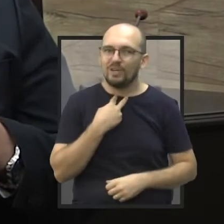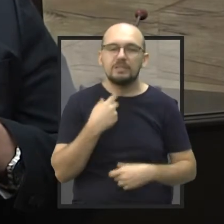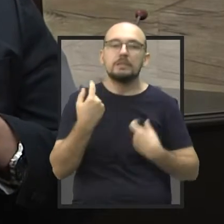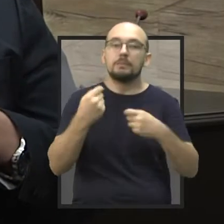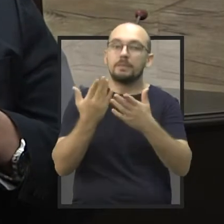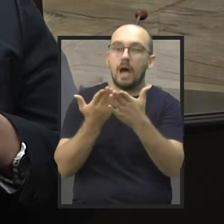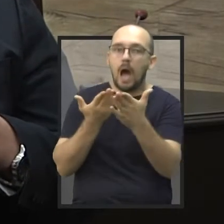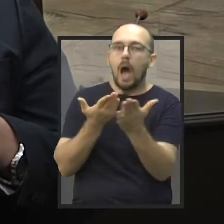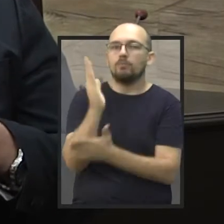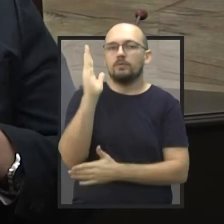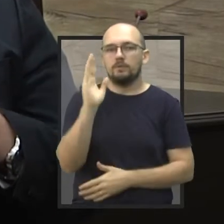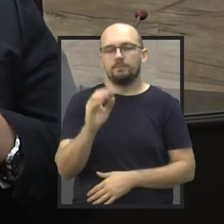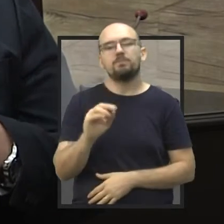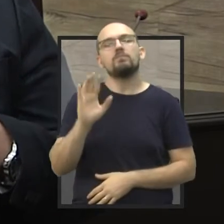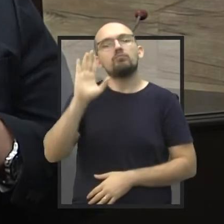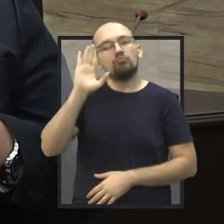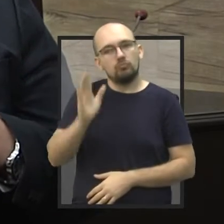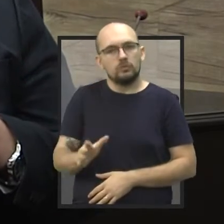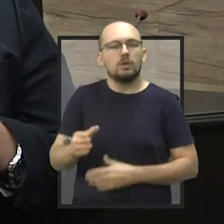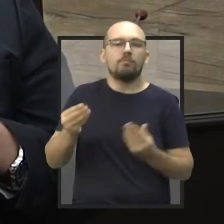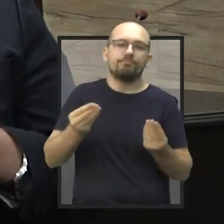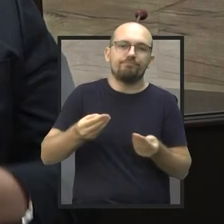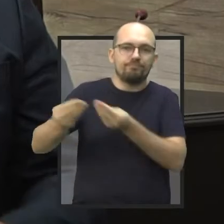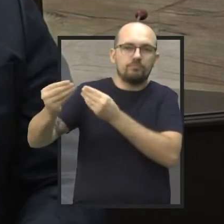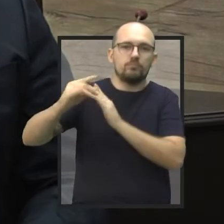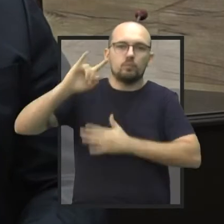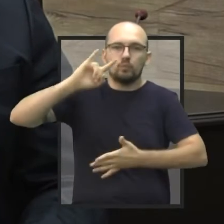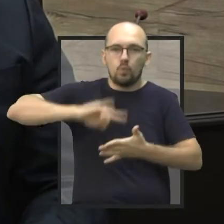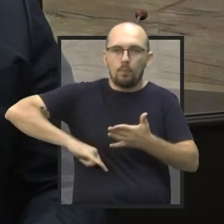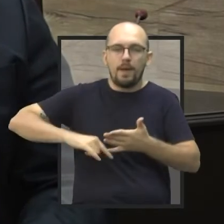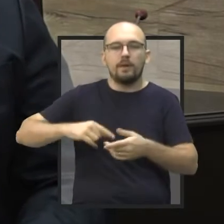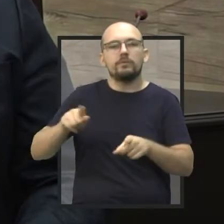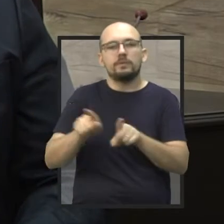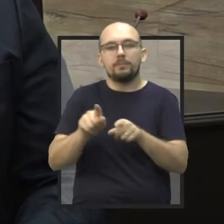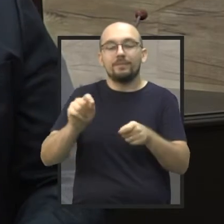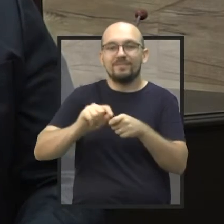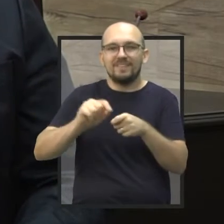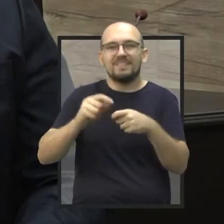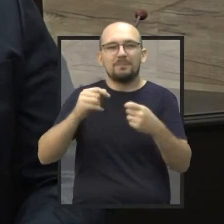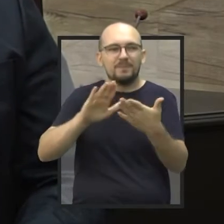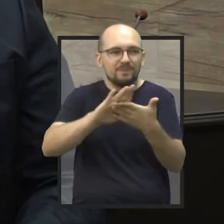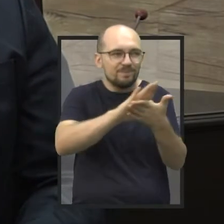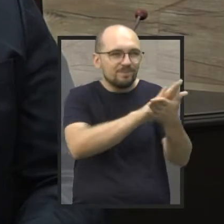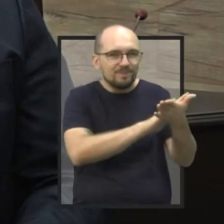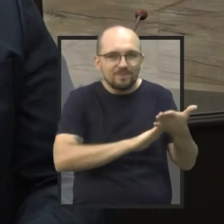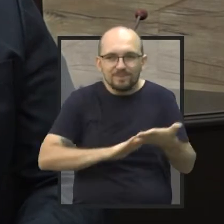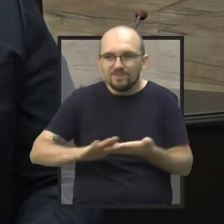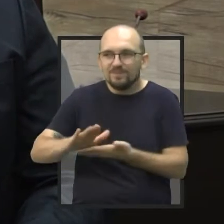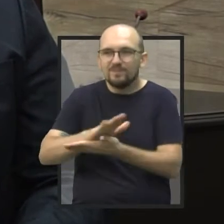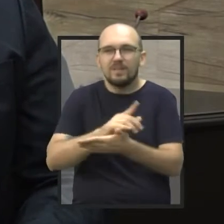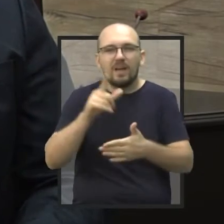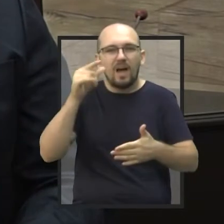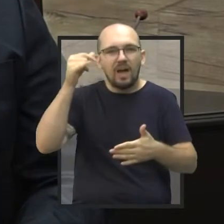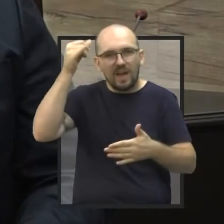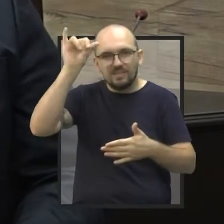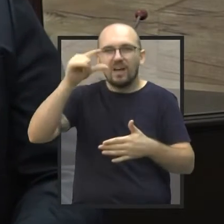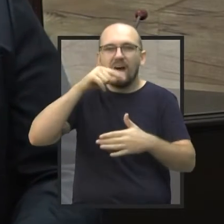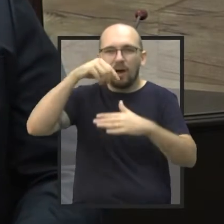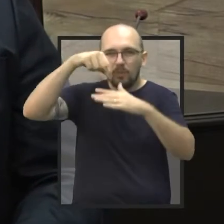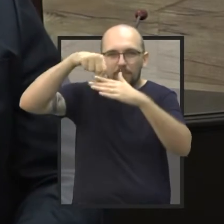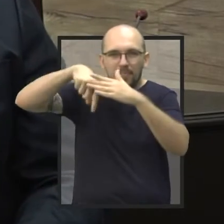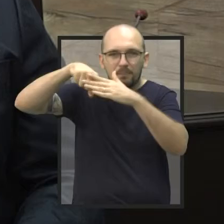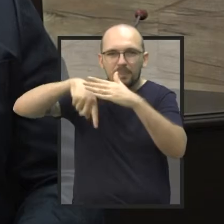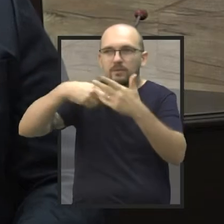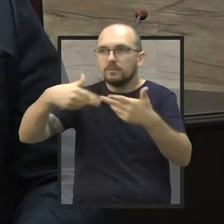encaminhada toda a documentação para fazer essa reforma, para fazer a impermeabilização do prédio. E sobre a segurança, eu recebi bastante